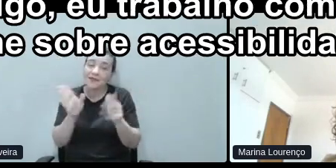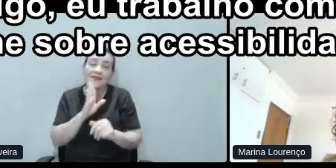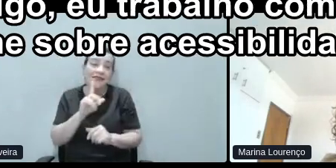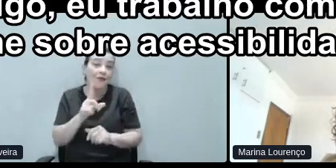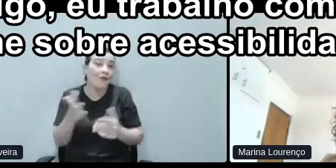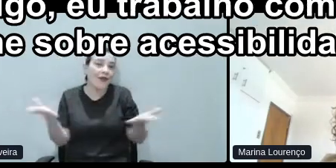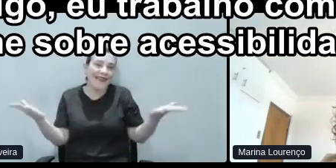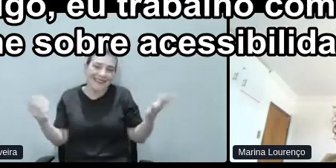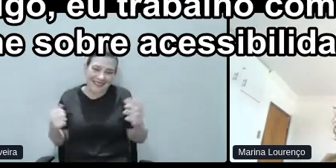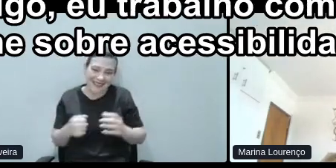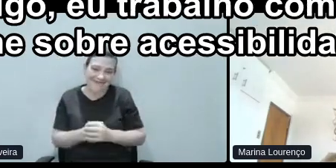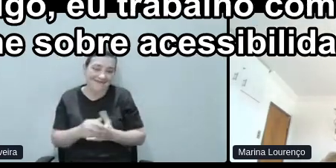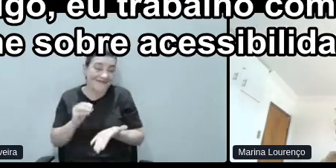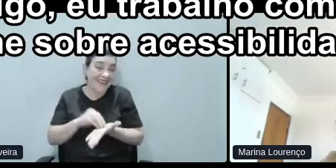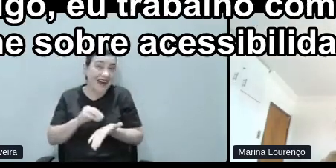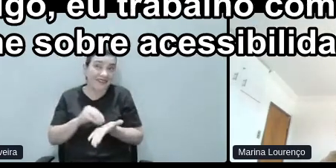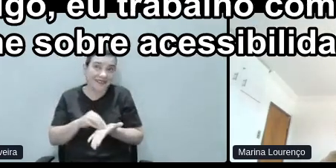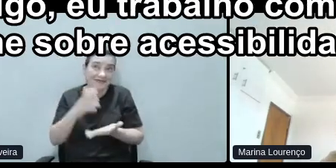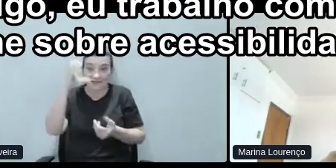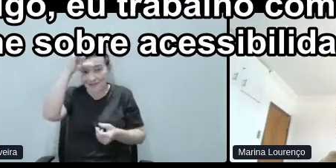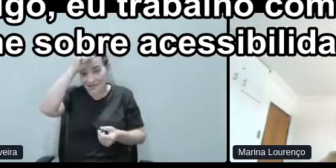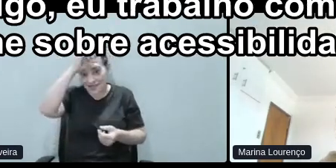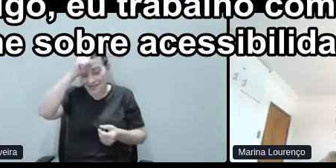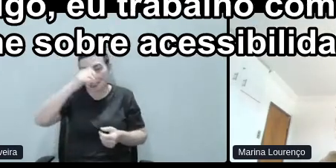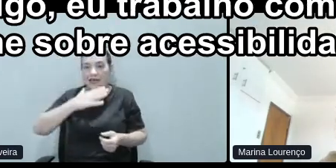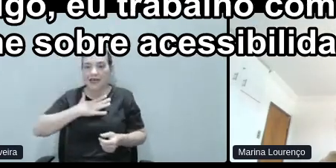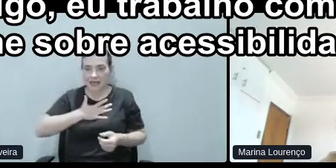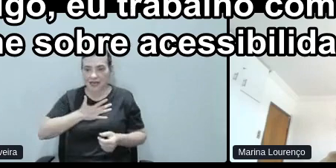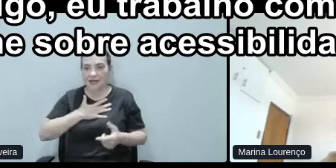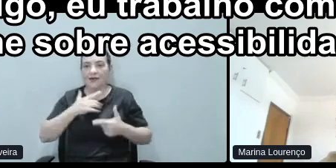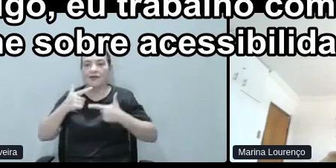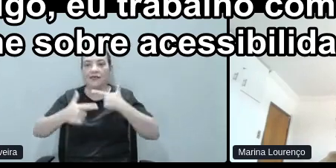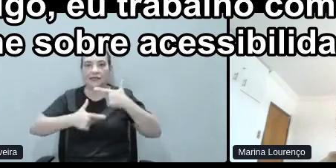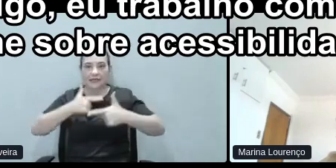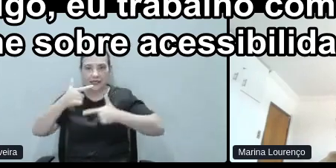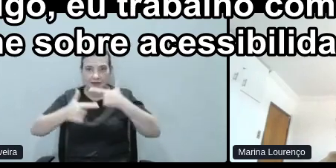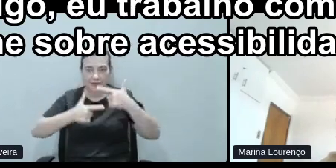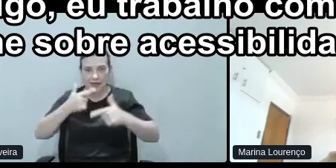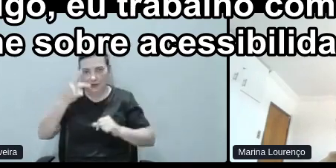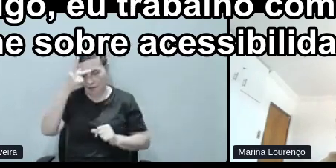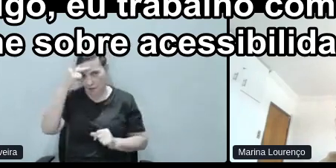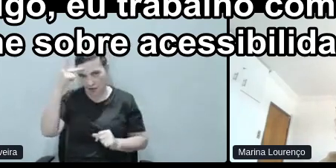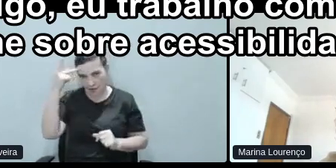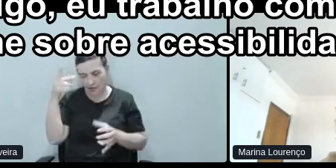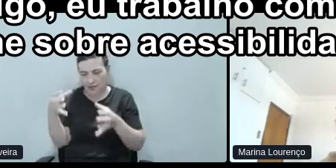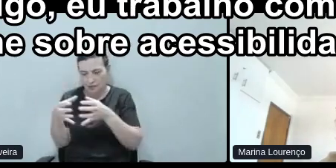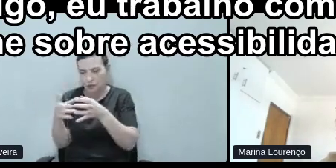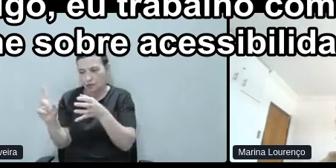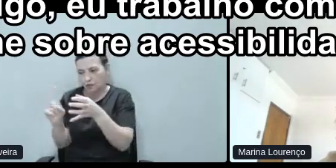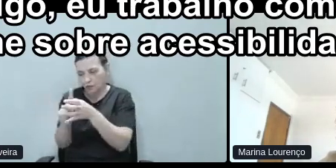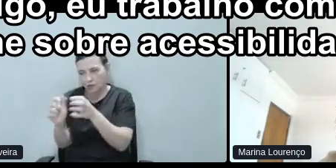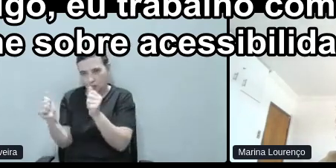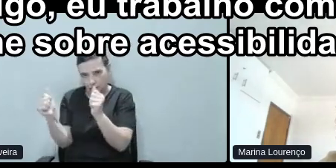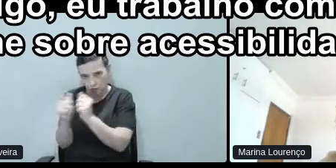Infelizmente, é como eu digo, eu trabalho com uma pessoa dentro do meu time sobre acessibilidade, e aí,